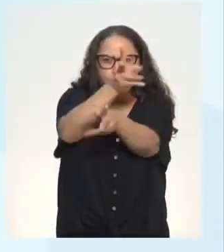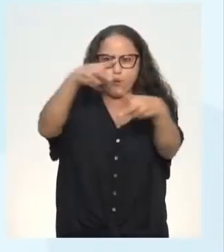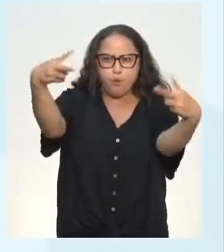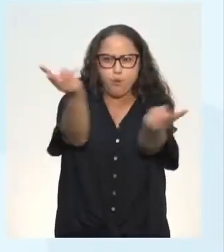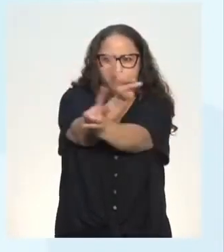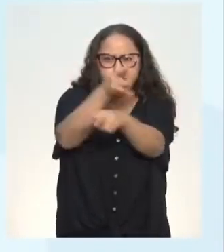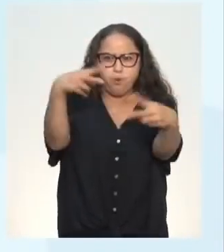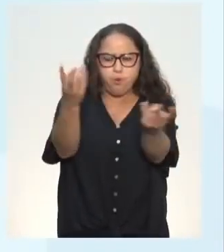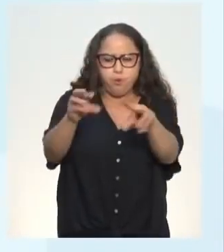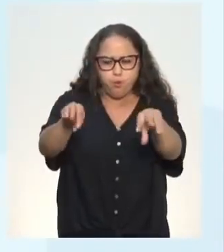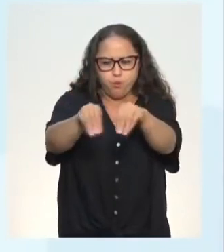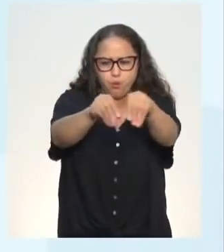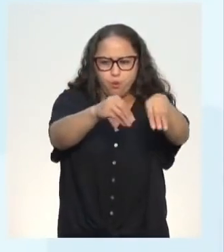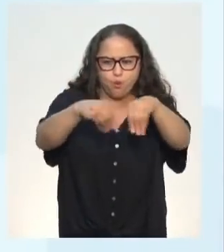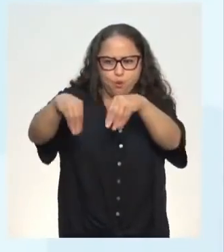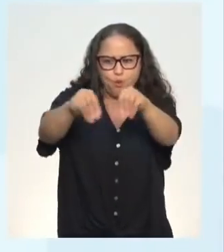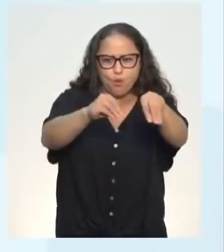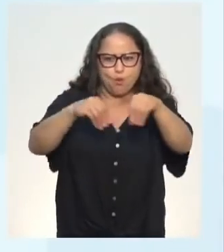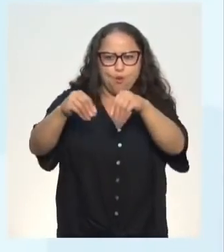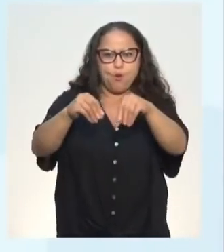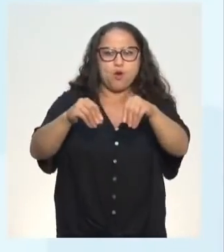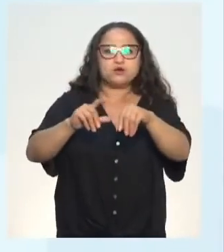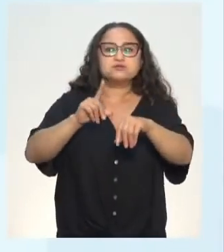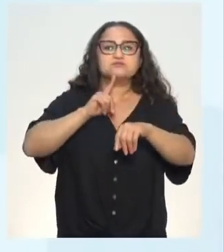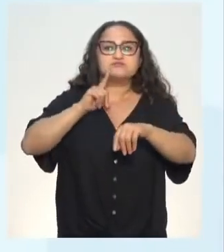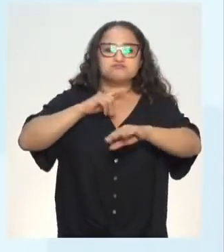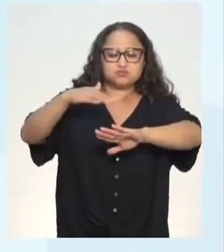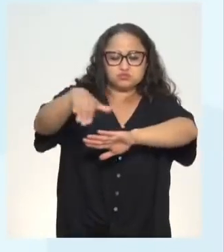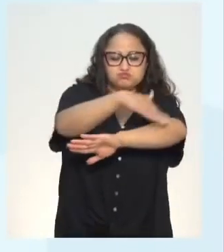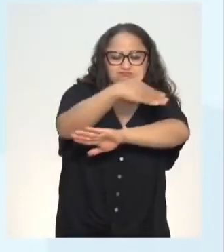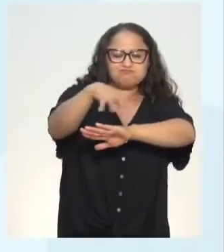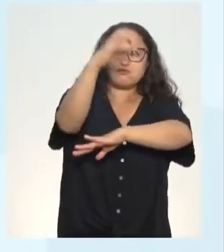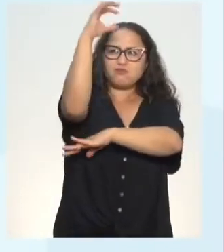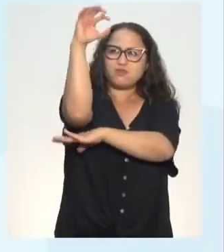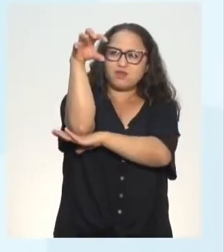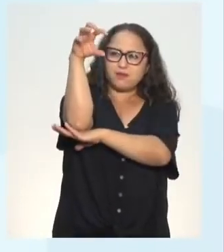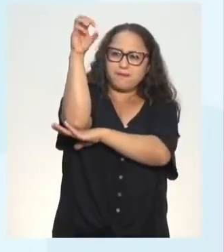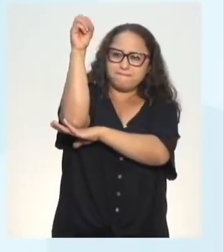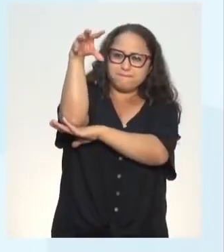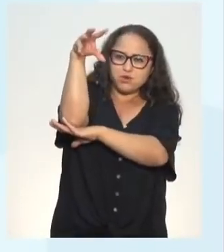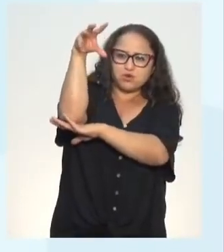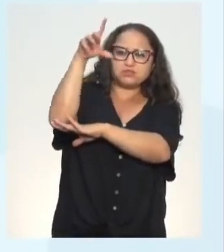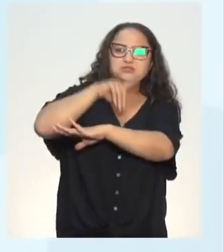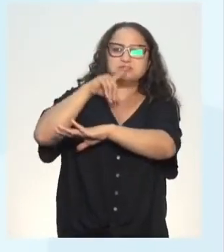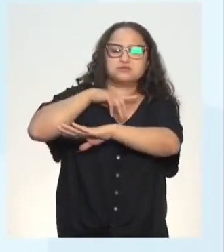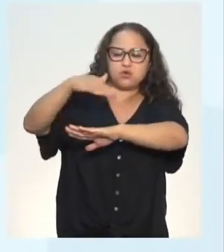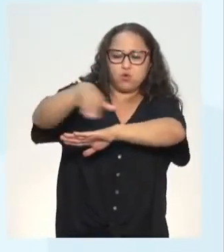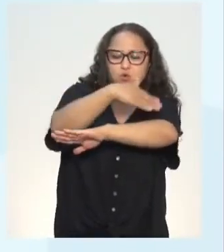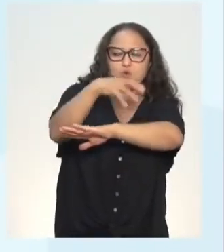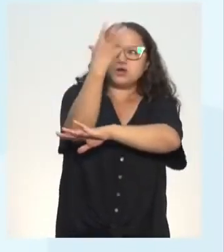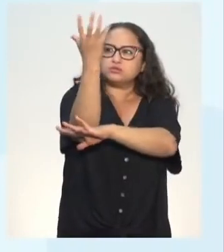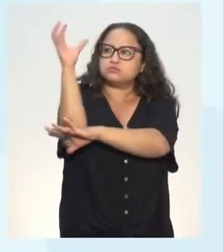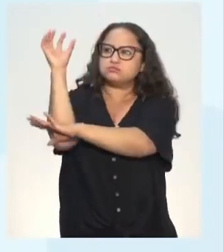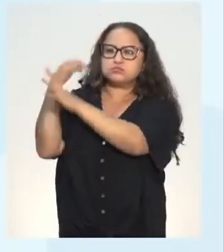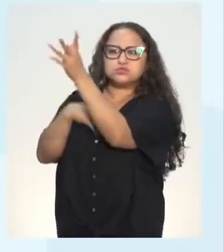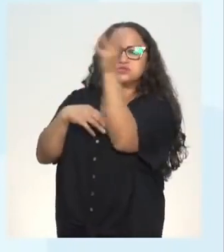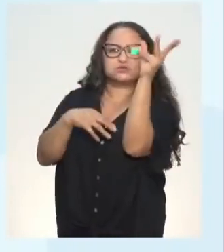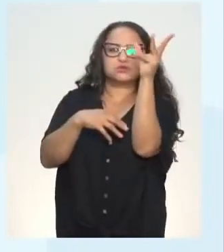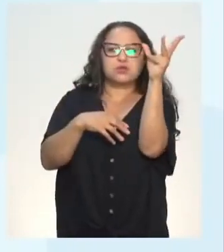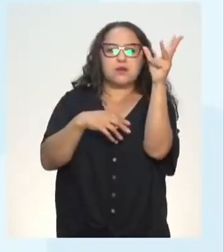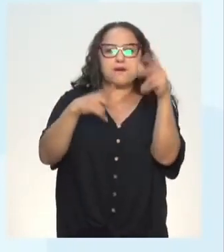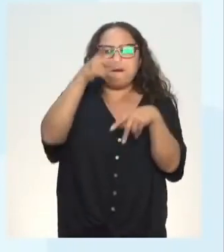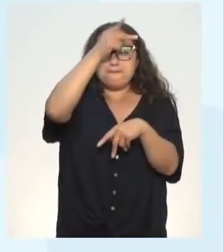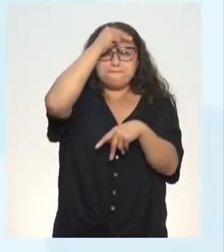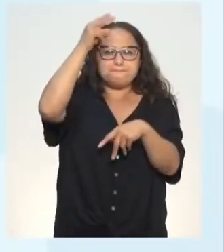Foram afetados posteamento, iluminação pública, ruas, vegetação pública, praças,